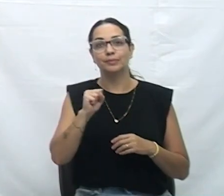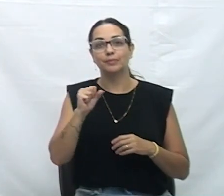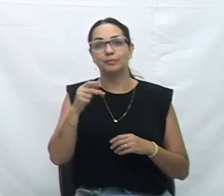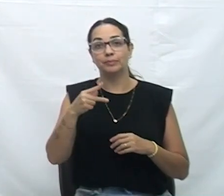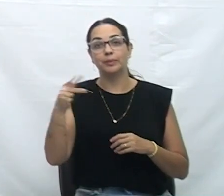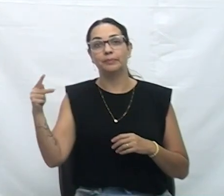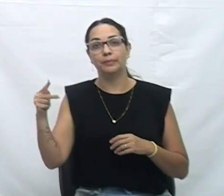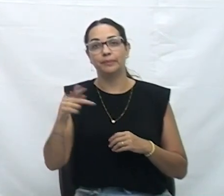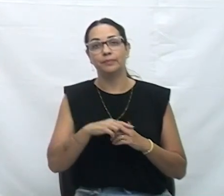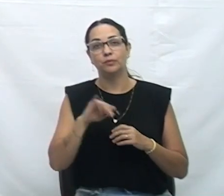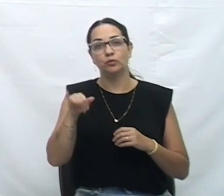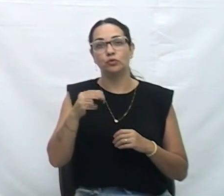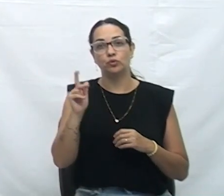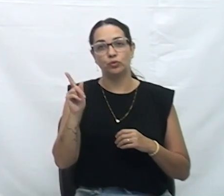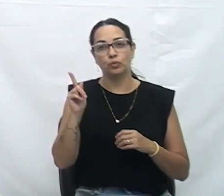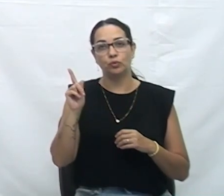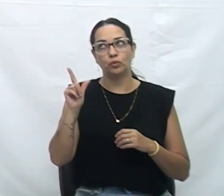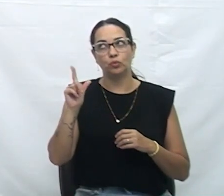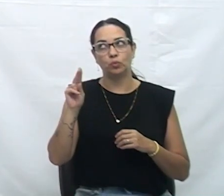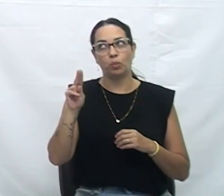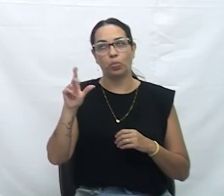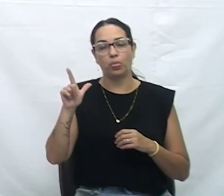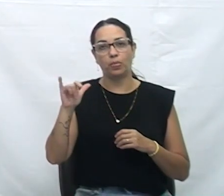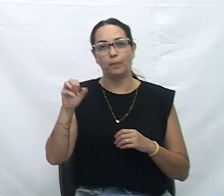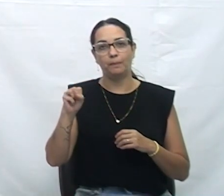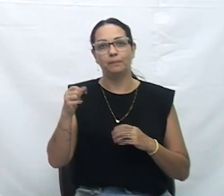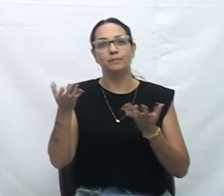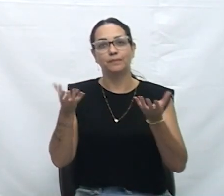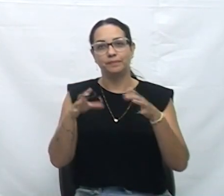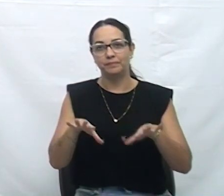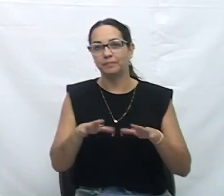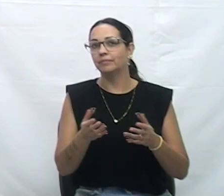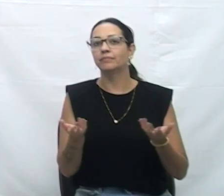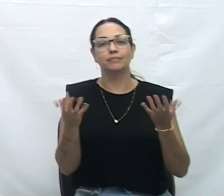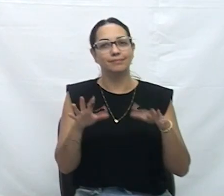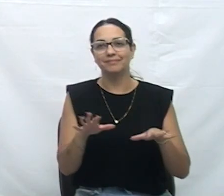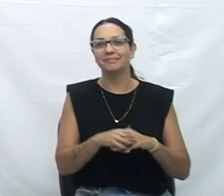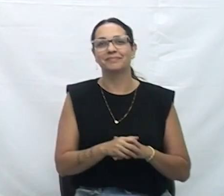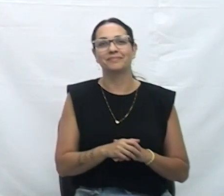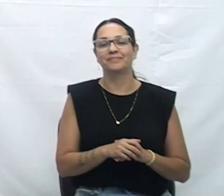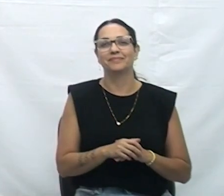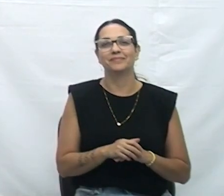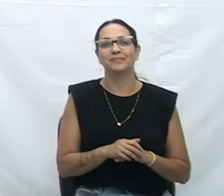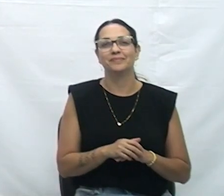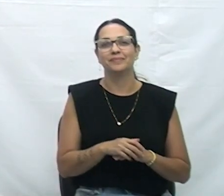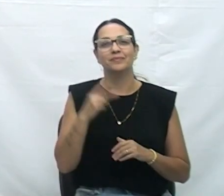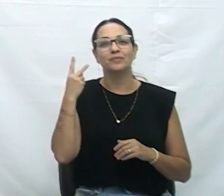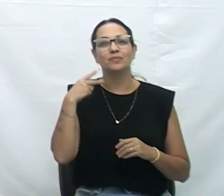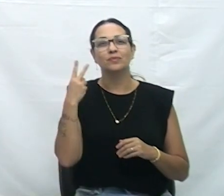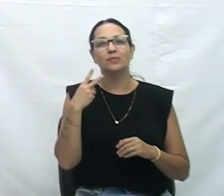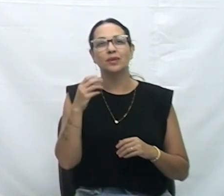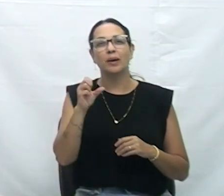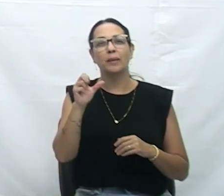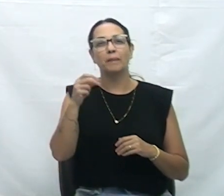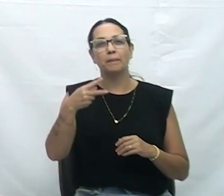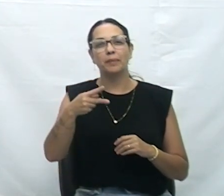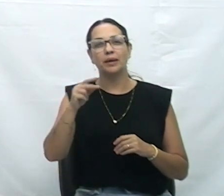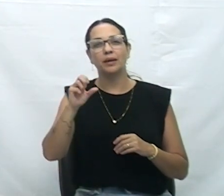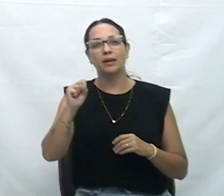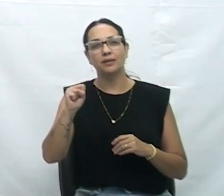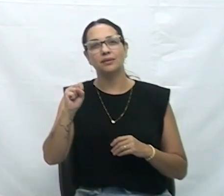César Kaminski. Declina. Vereador Miri D'Agostin. Declina. Vereadores do PSD.